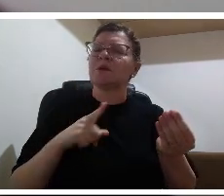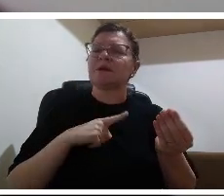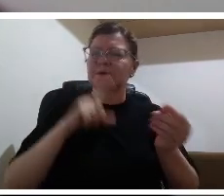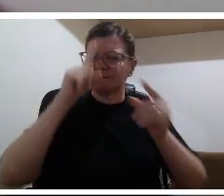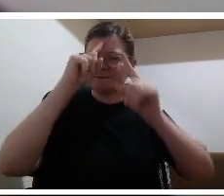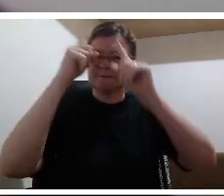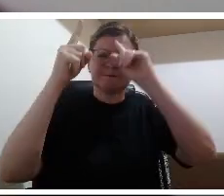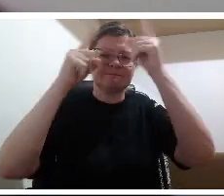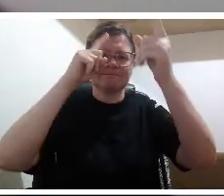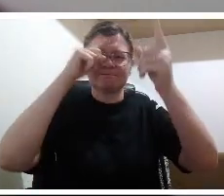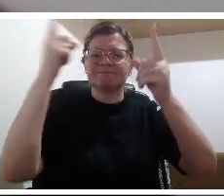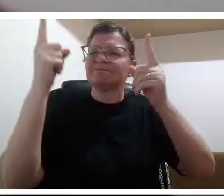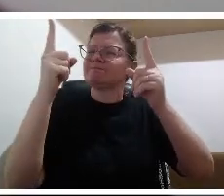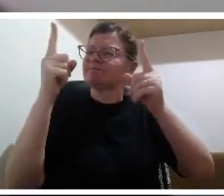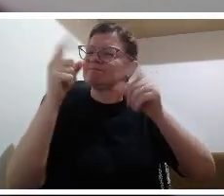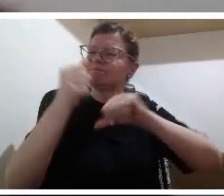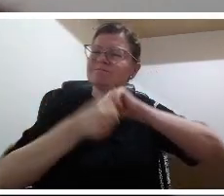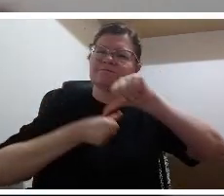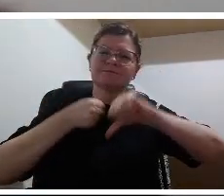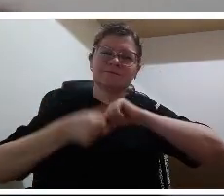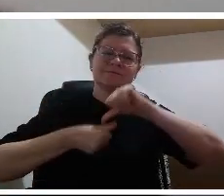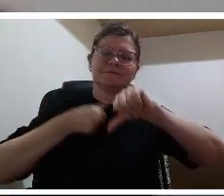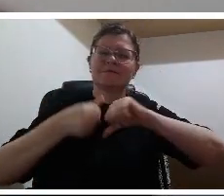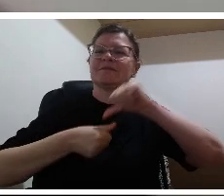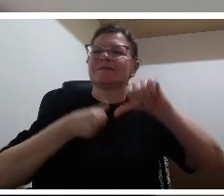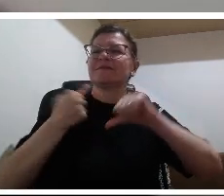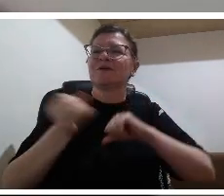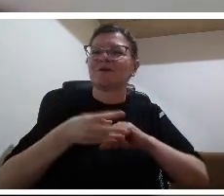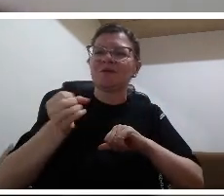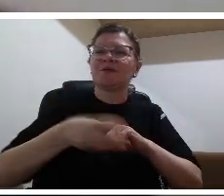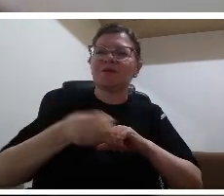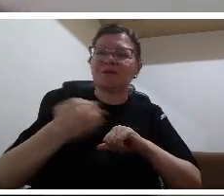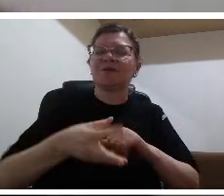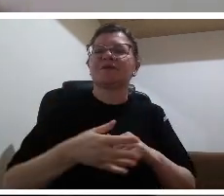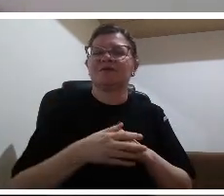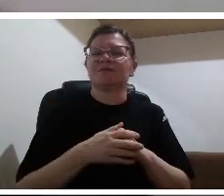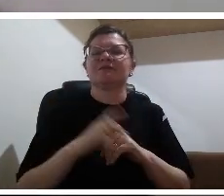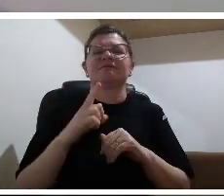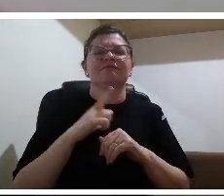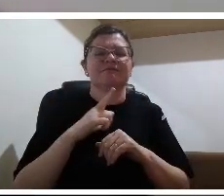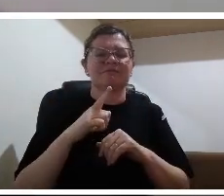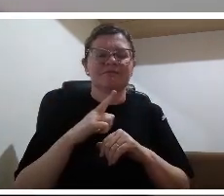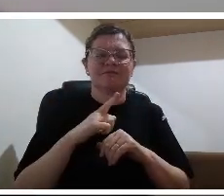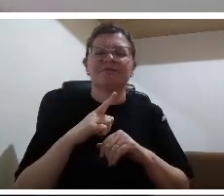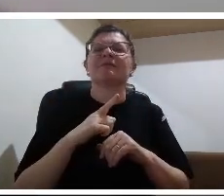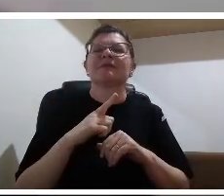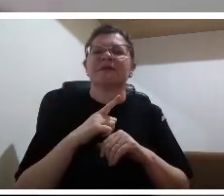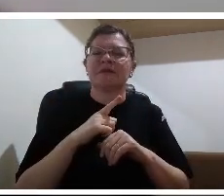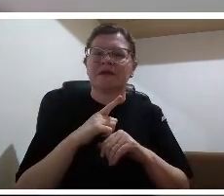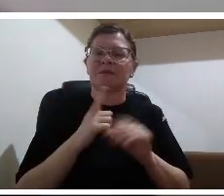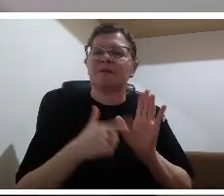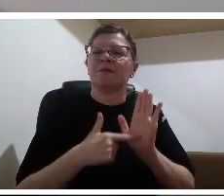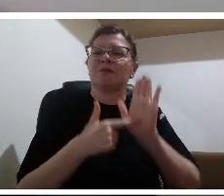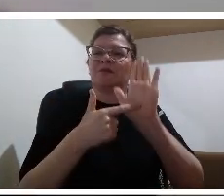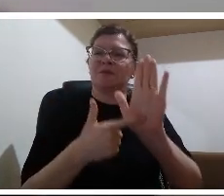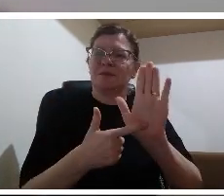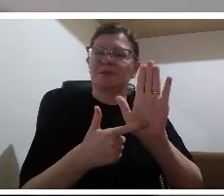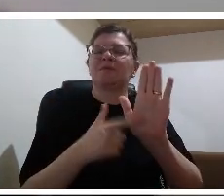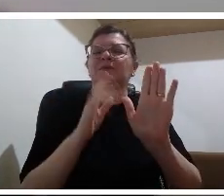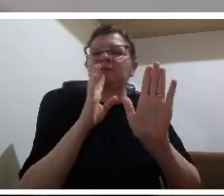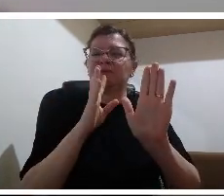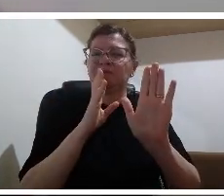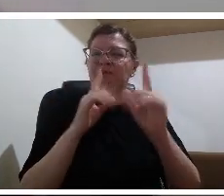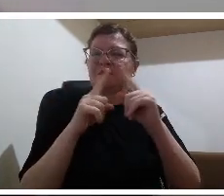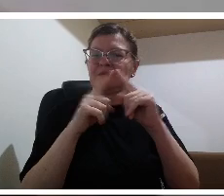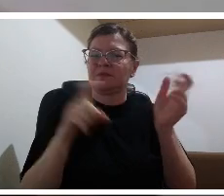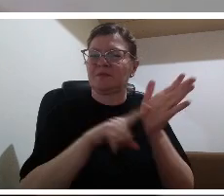científico agora não estamos mais dentro de uma sala de aula como o professor falou mas se reinventando com de